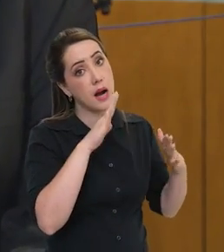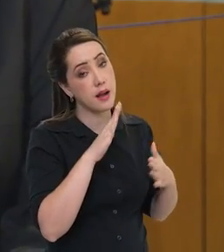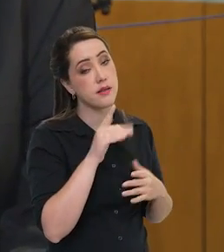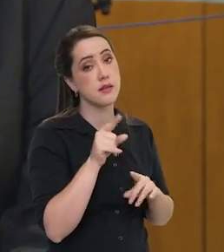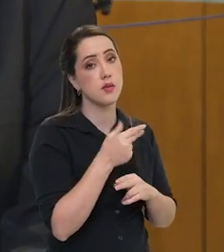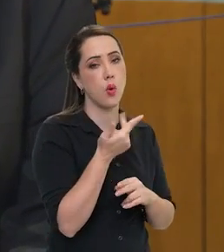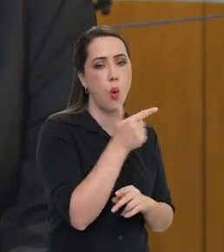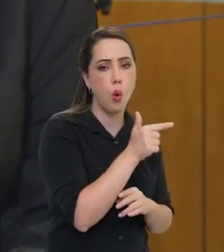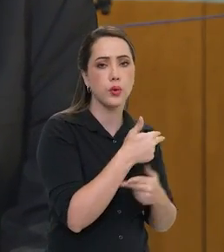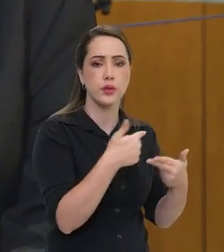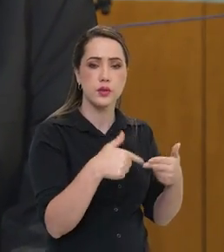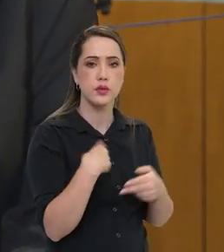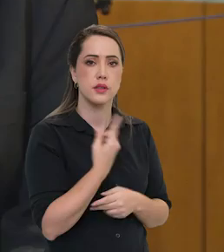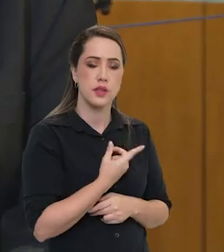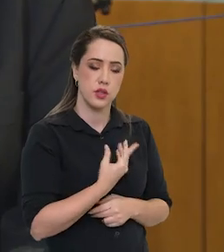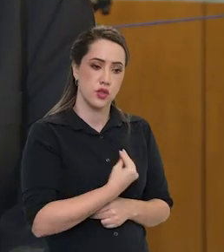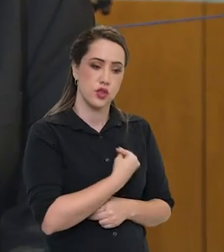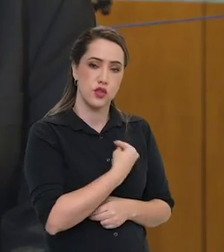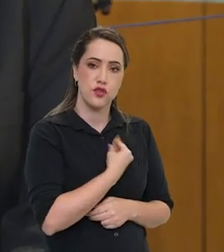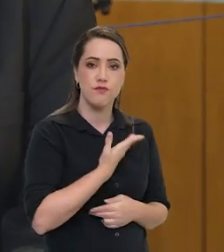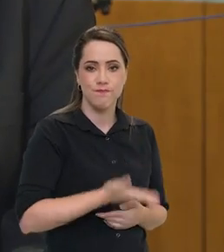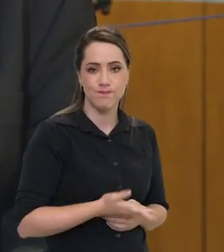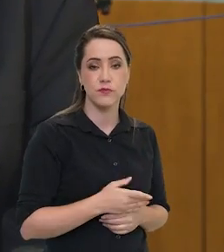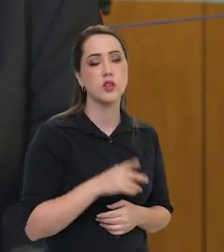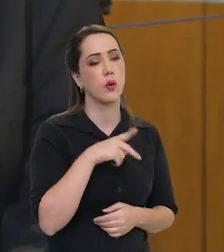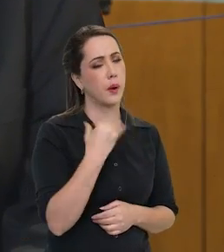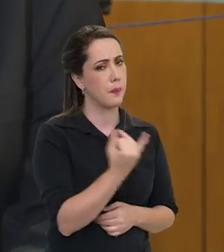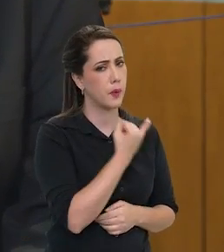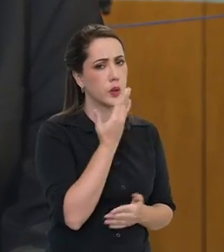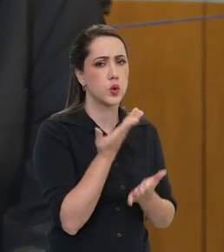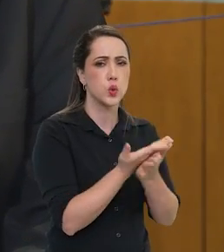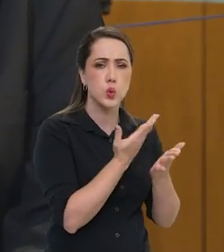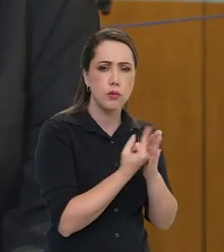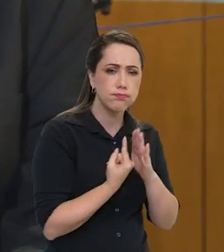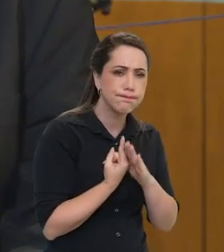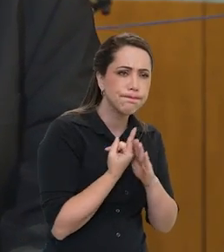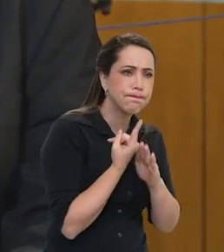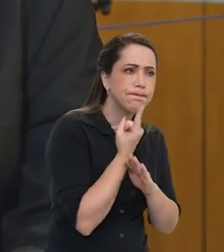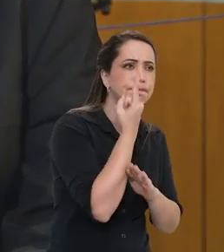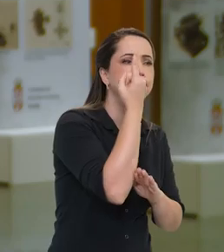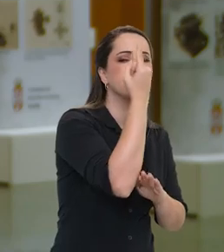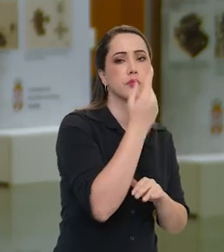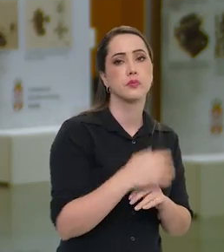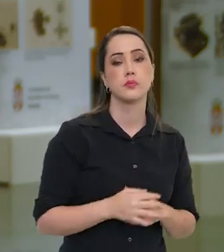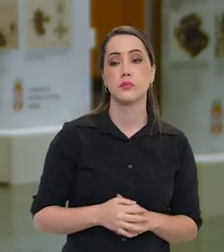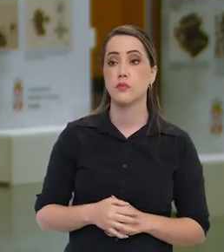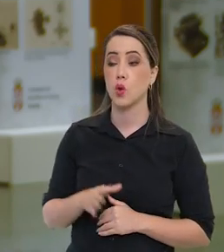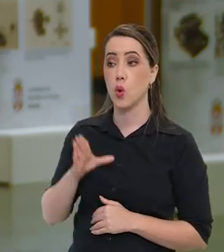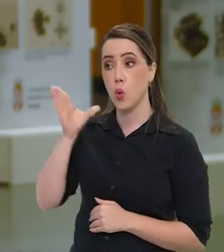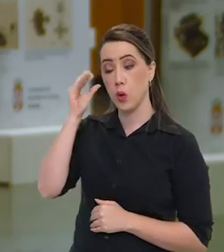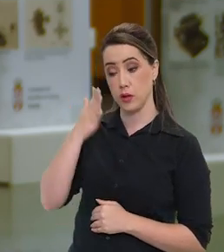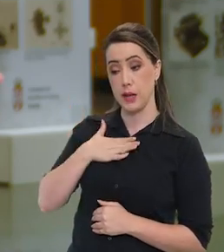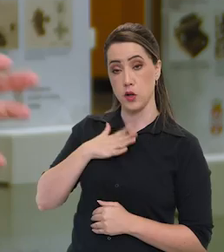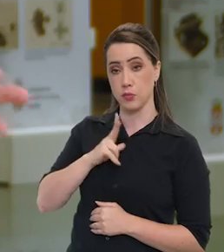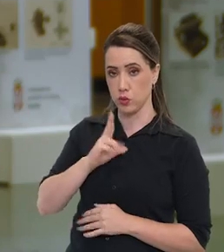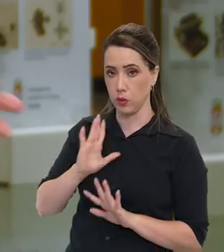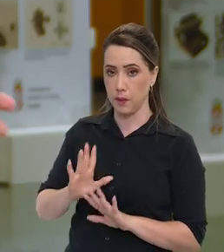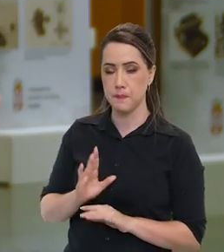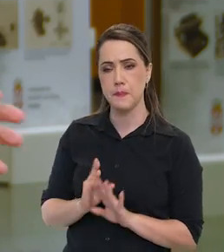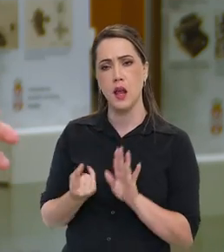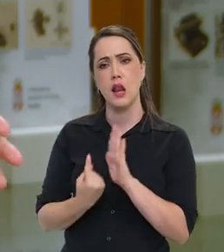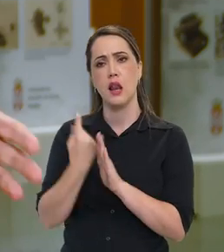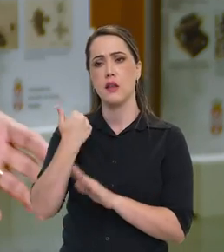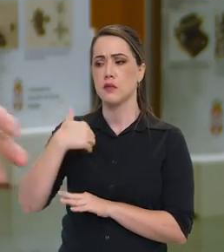pouco menos, em outras coisas que a gente faz aqui na Terra. Então, vale a pena muito ir ao espaço. Uma curiosidade minha, entre